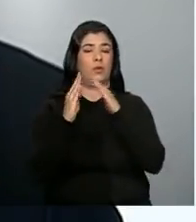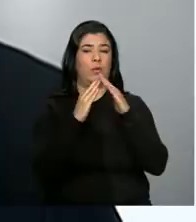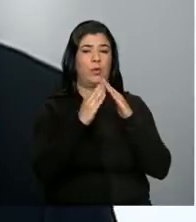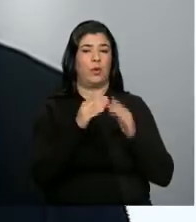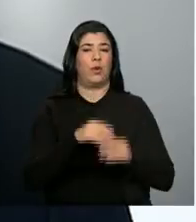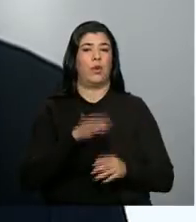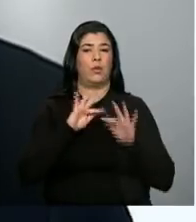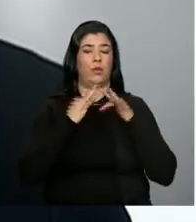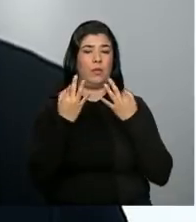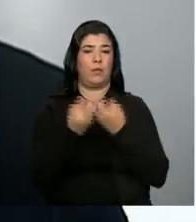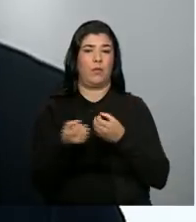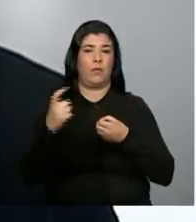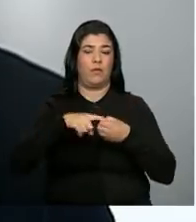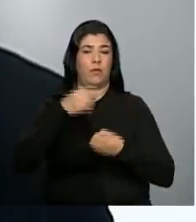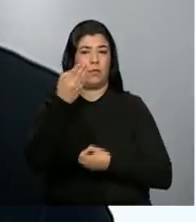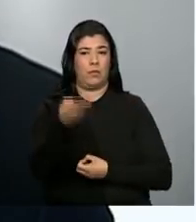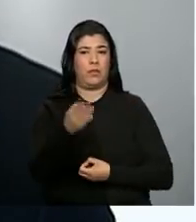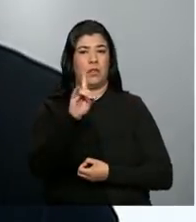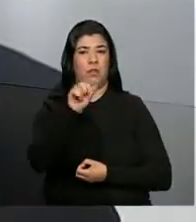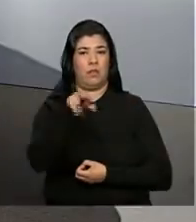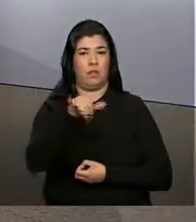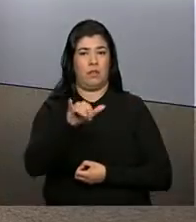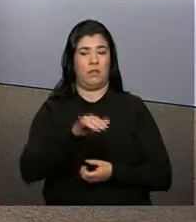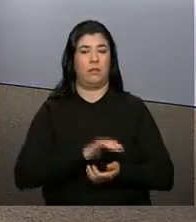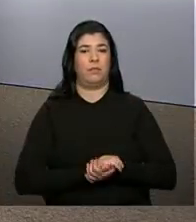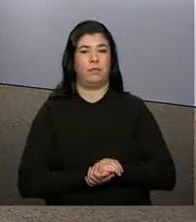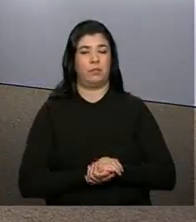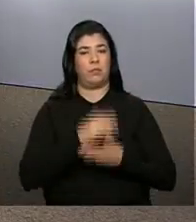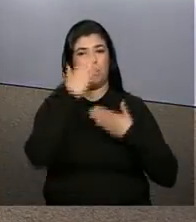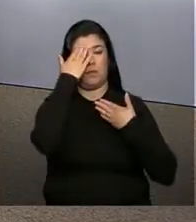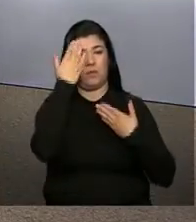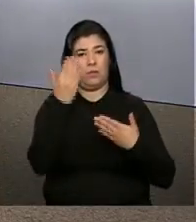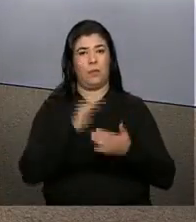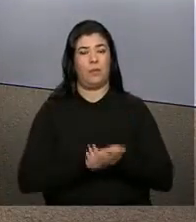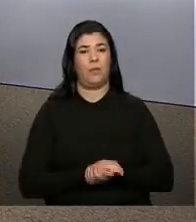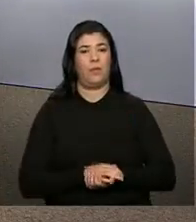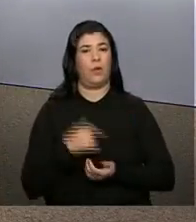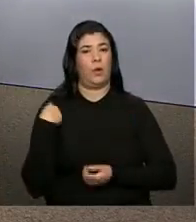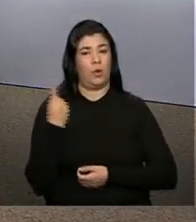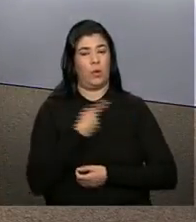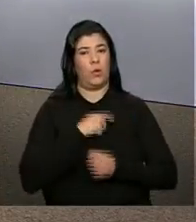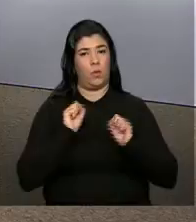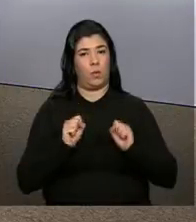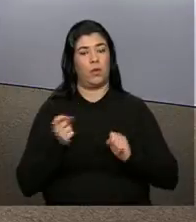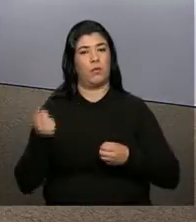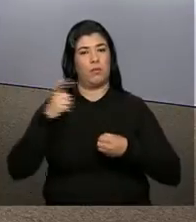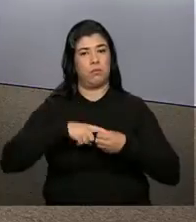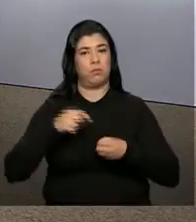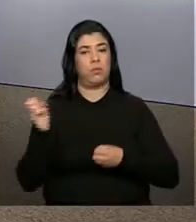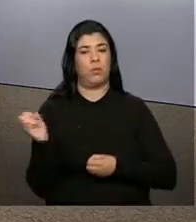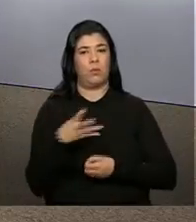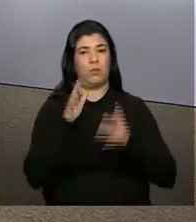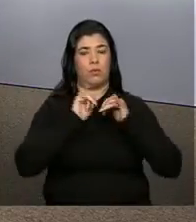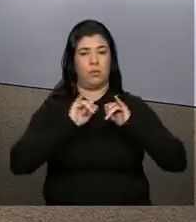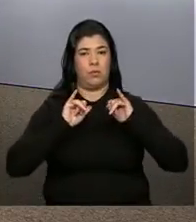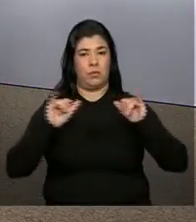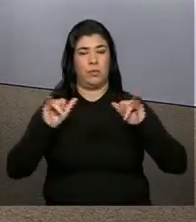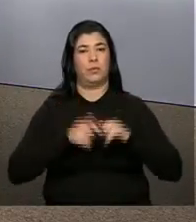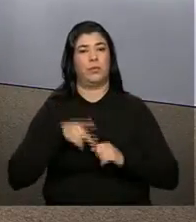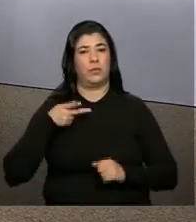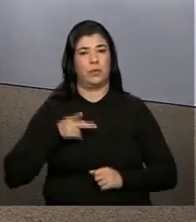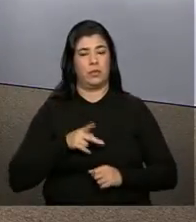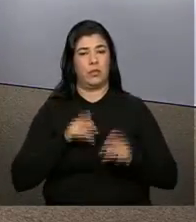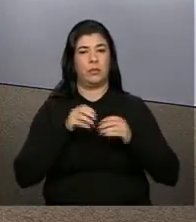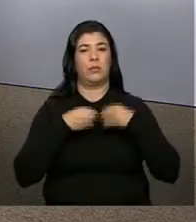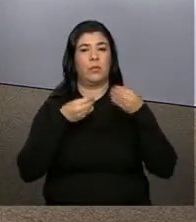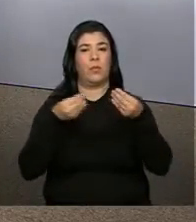renda. Voltamos com você no estúdio, Daniele. Obrigada, Paulo. E nós podemos voltar a qualquer momento com outras informações